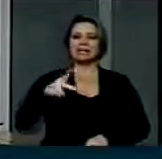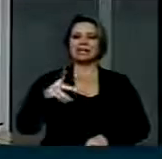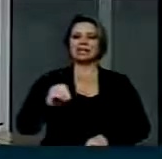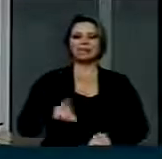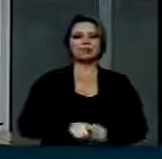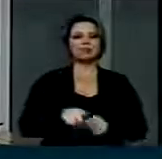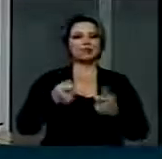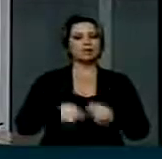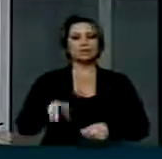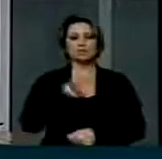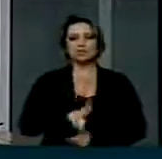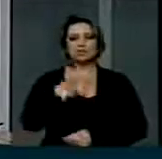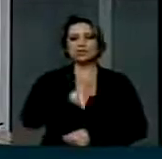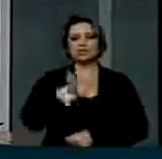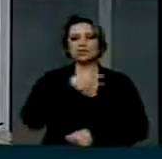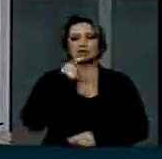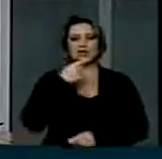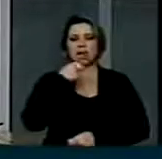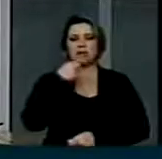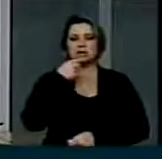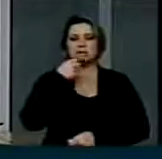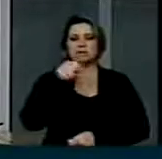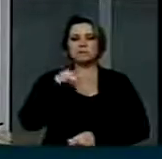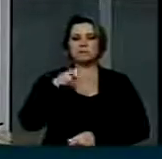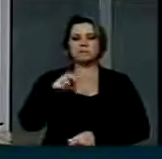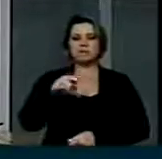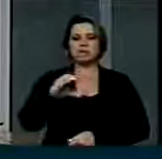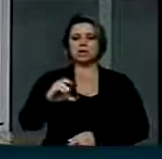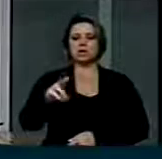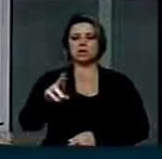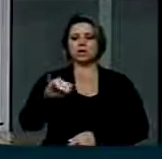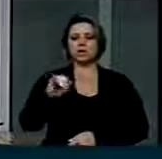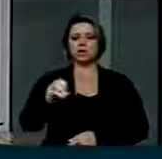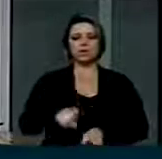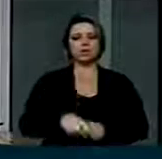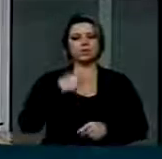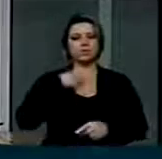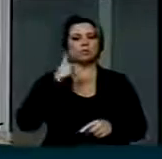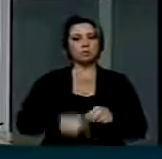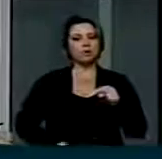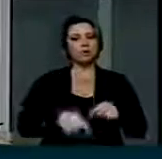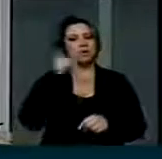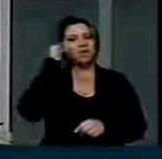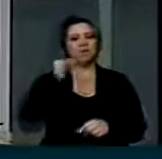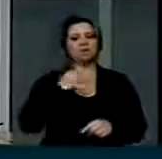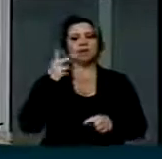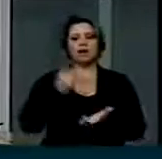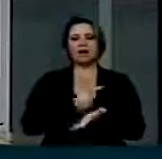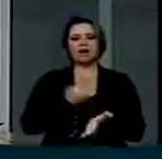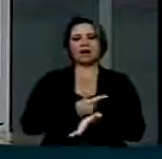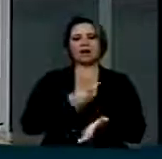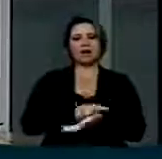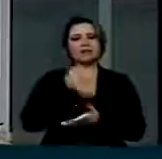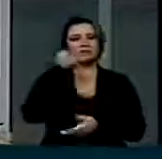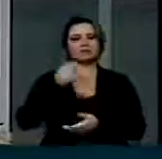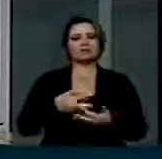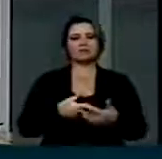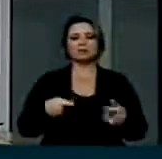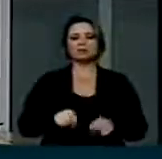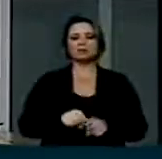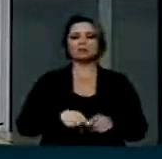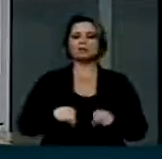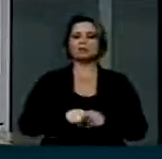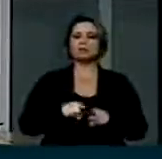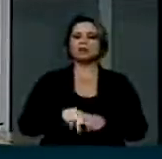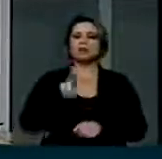nocivo ao meio ambiente e aos garimpeiros, coibir o garimpo ilegal e o contrabando das unidades de